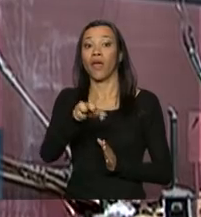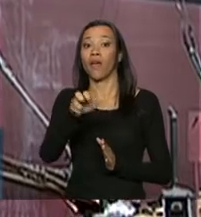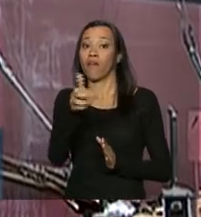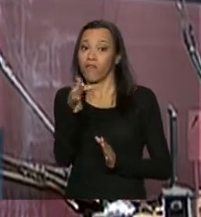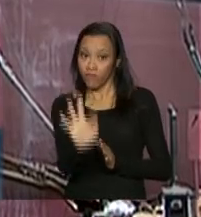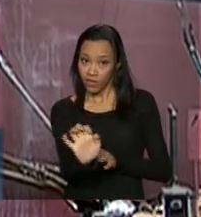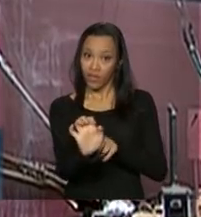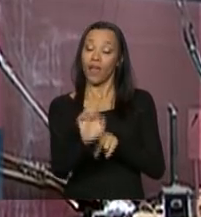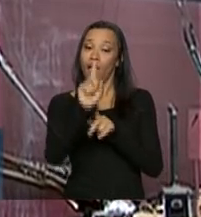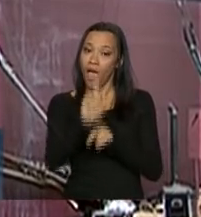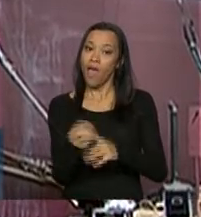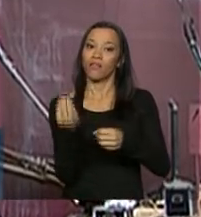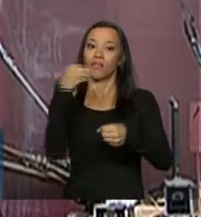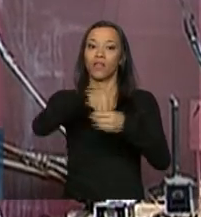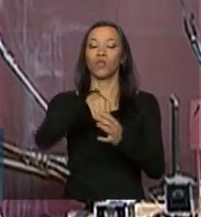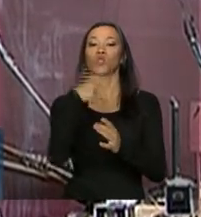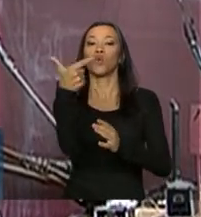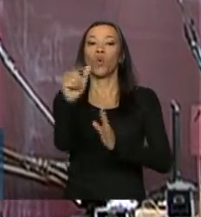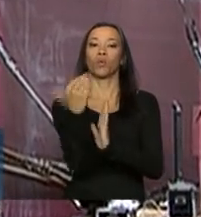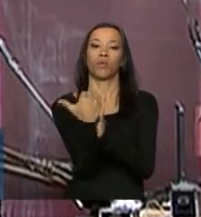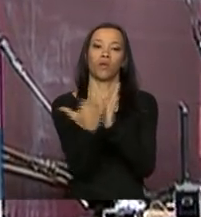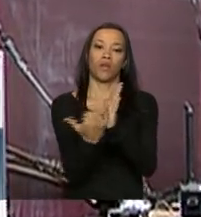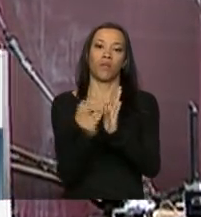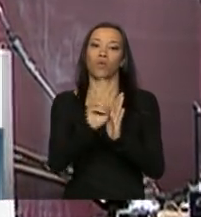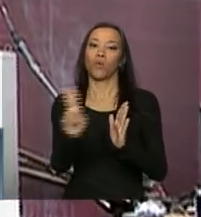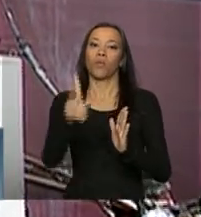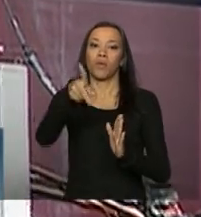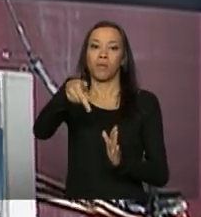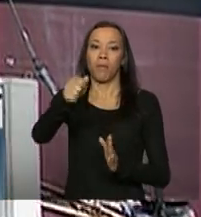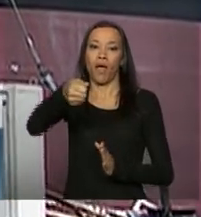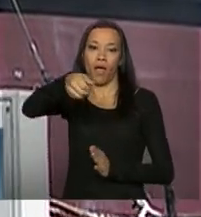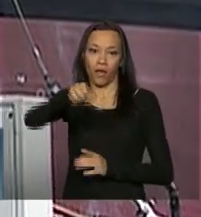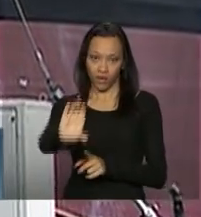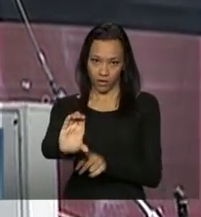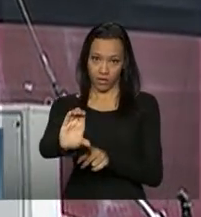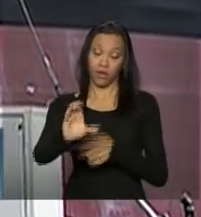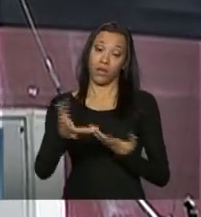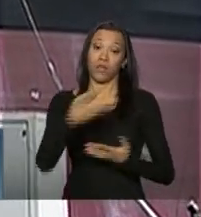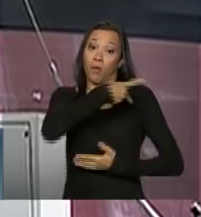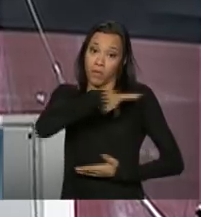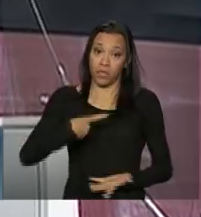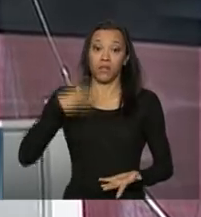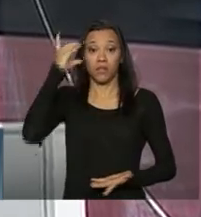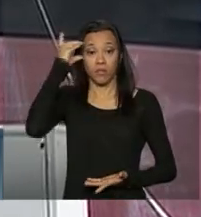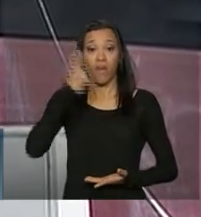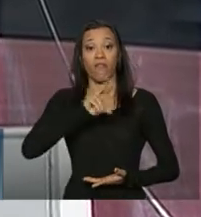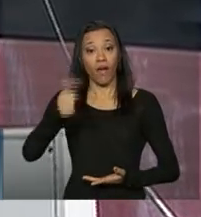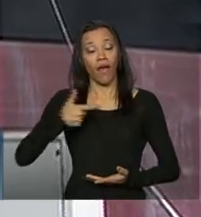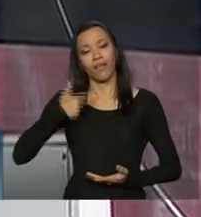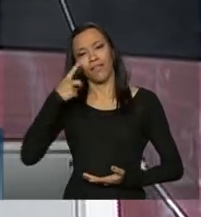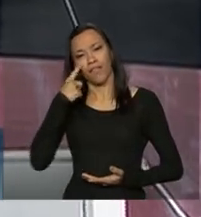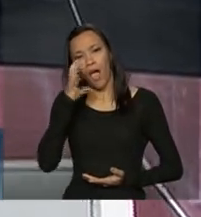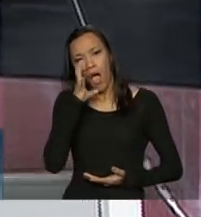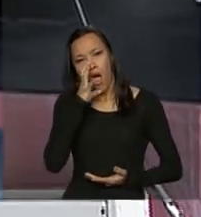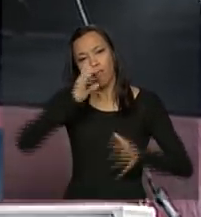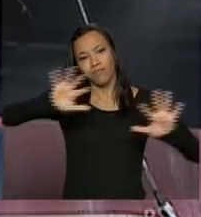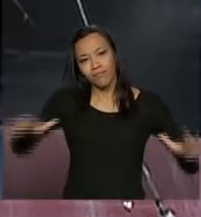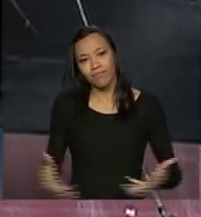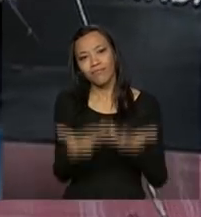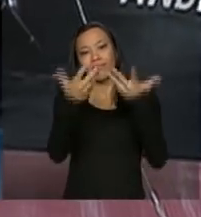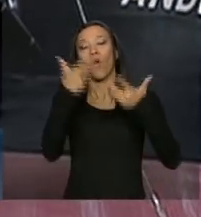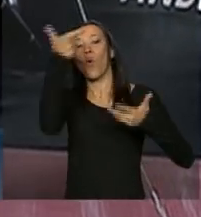parte do PAC-2, o programa de aceleração do crescimento. A presidenta Dilma Rousseff vai aproveitar também a cerimônia para